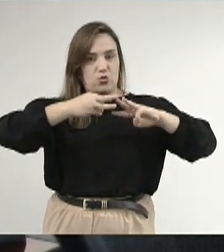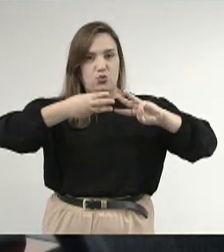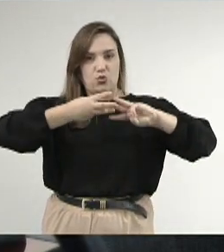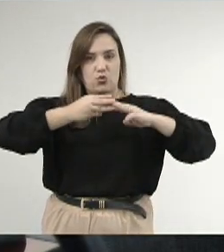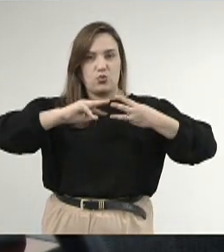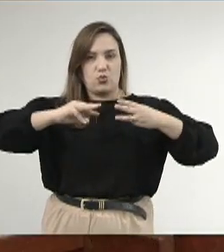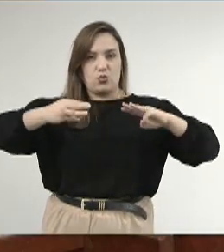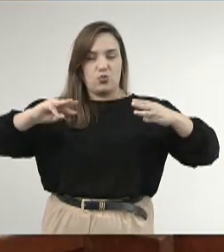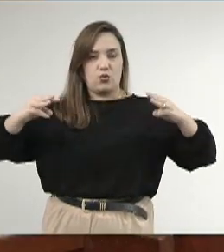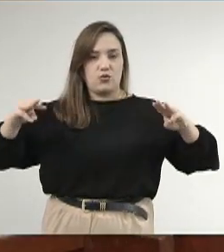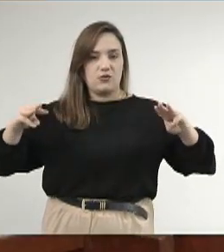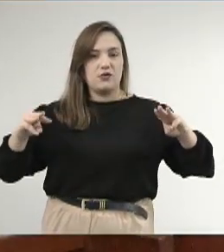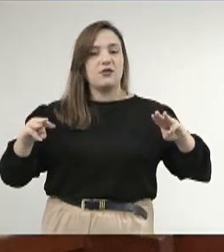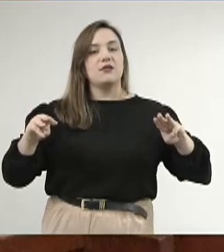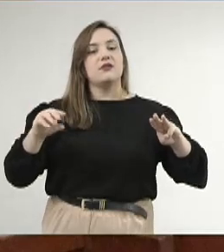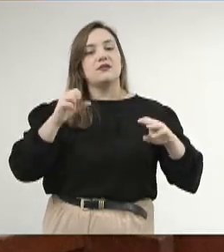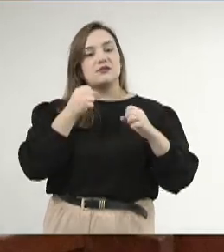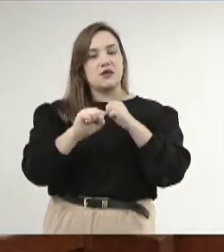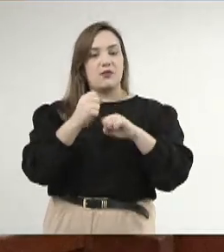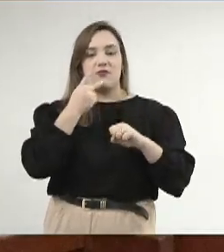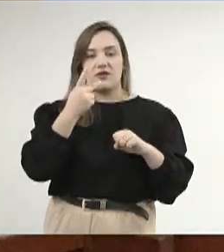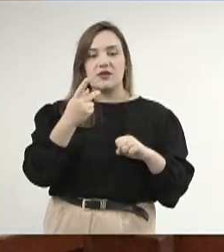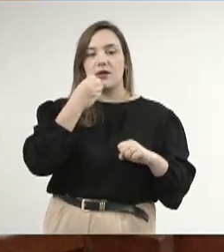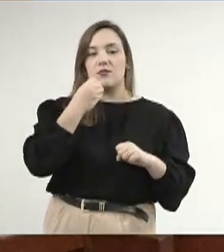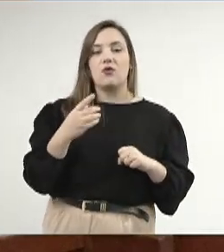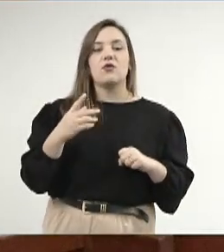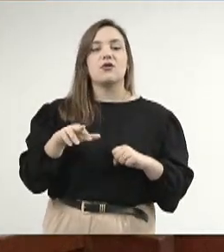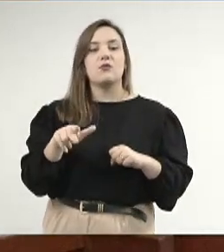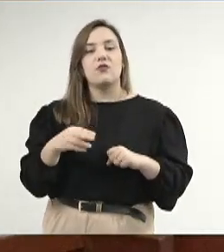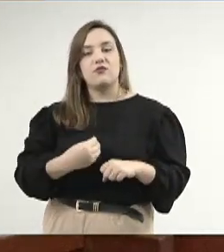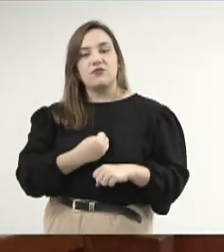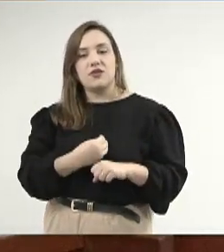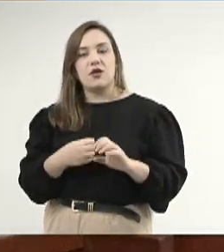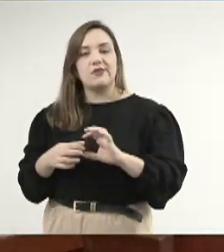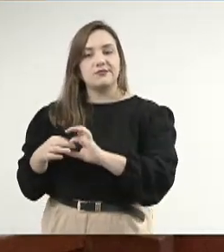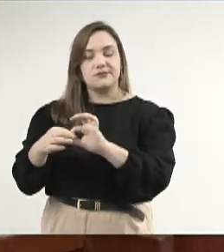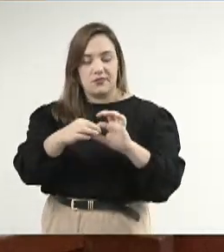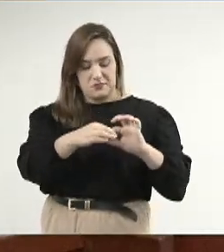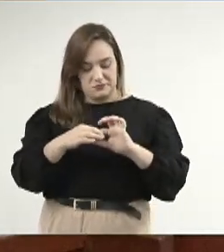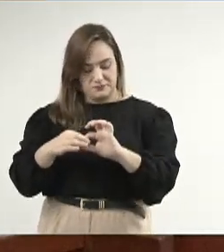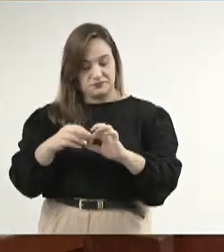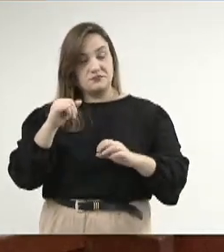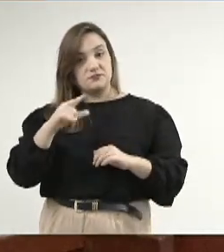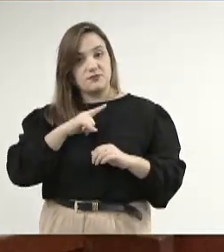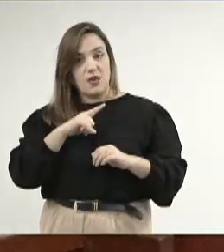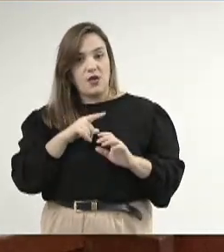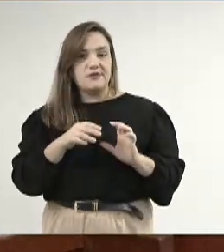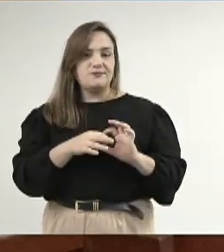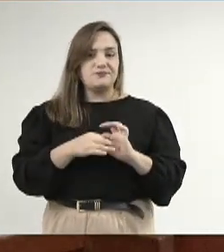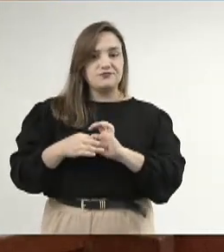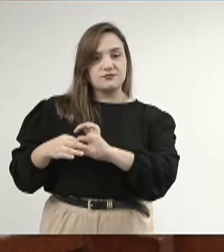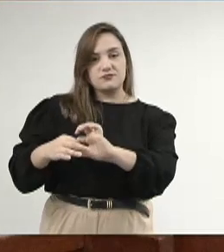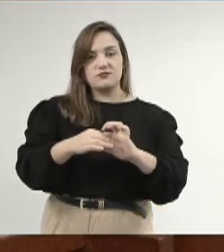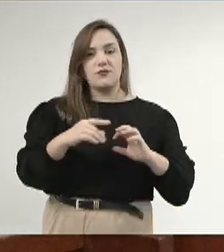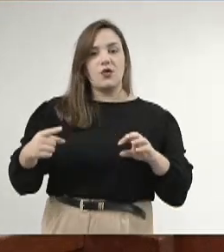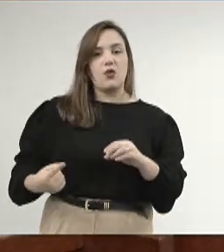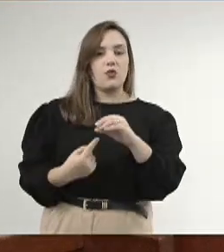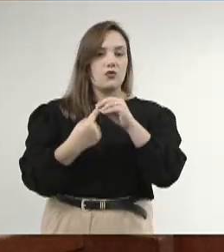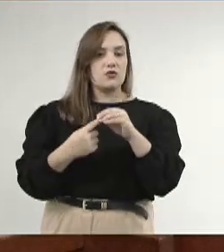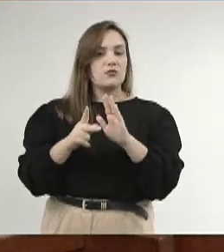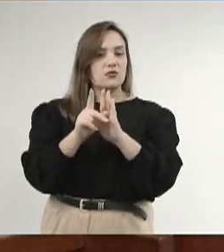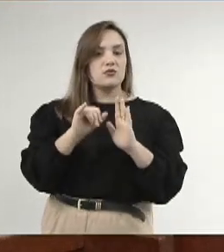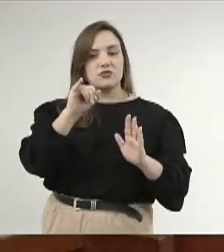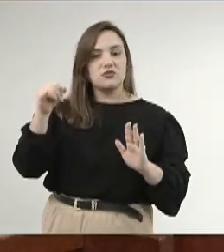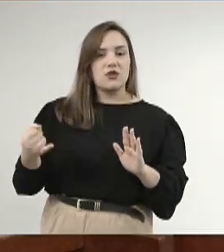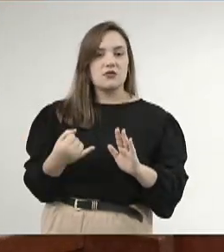irmãos vivam em união. Ou seja, a unidade em torno de um projeto comum nos dá a